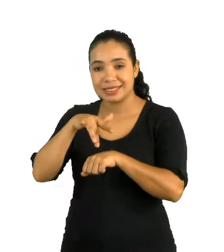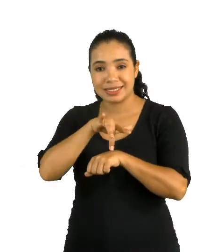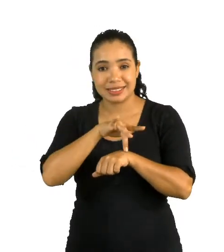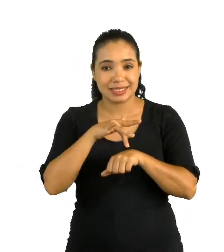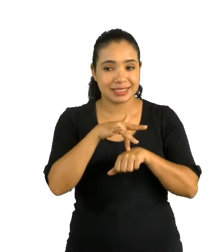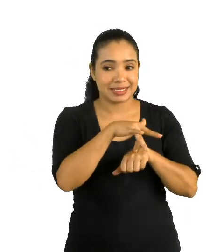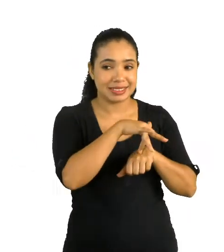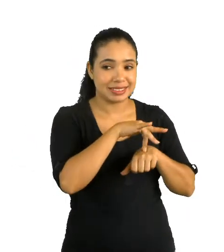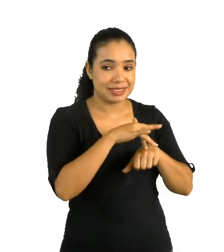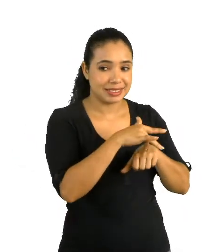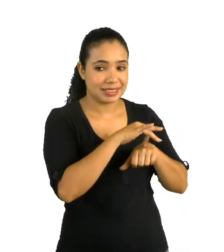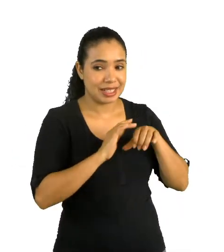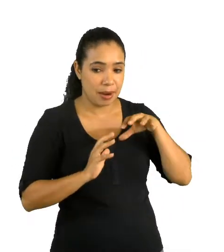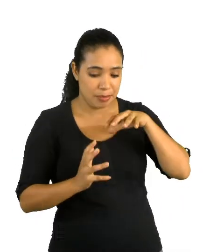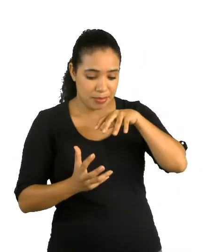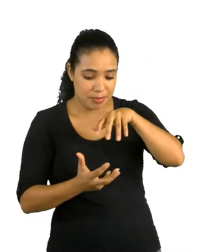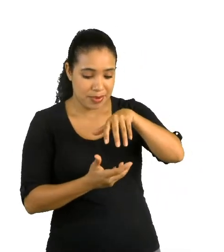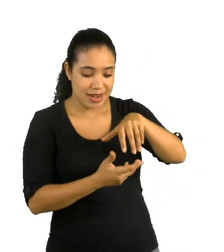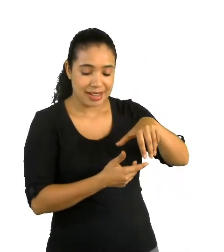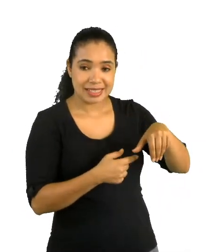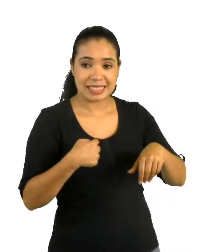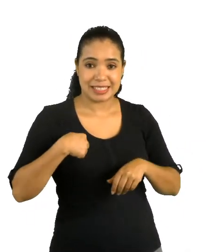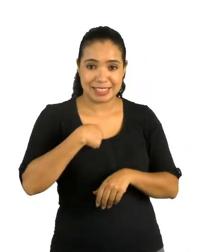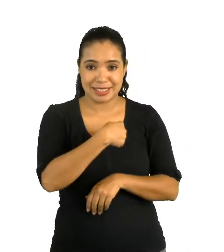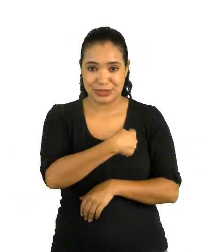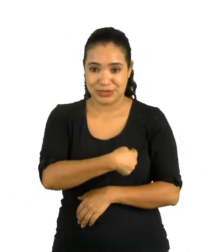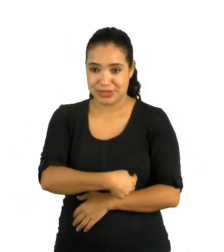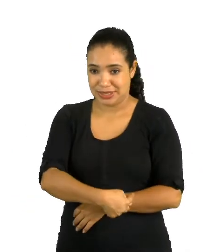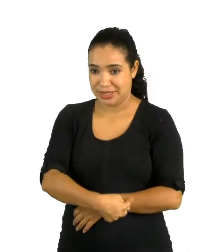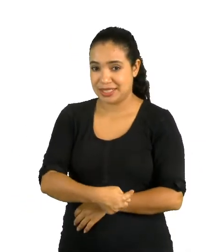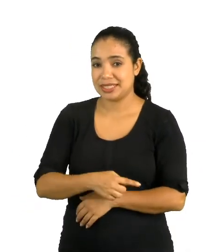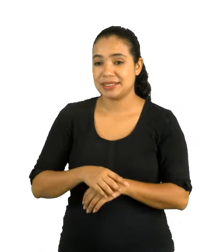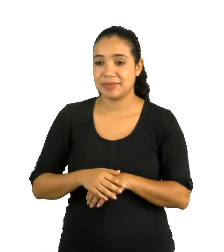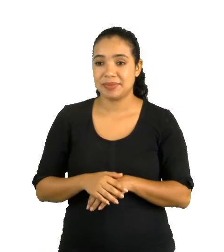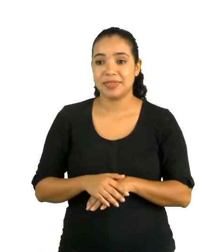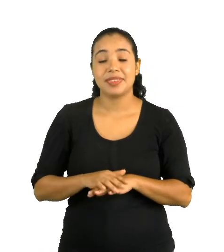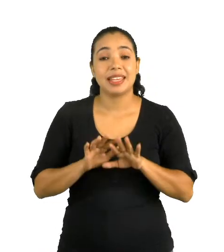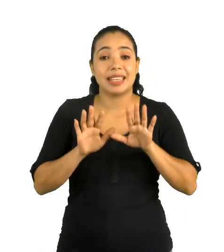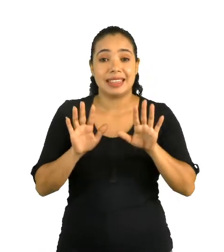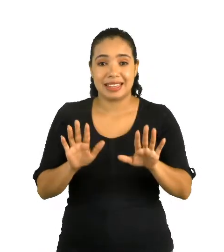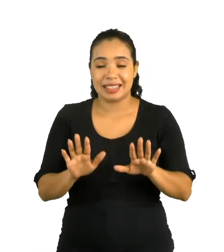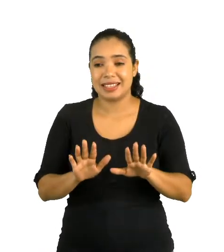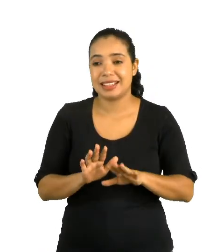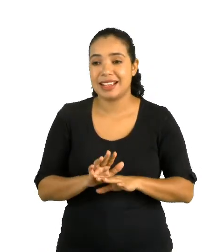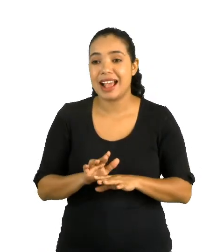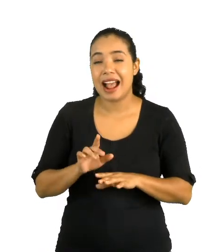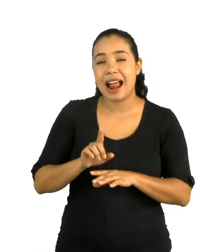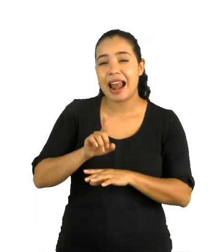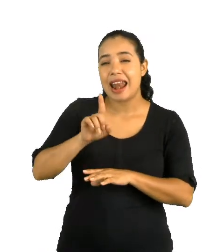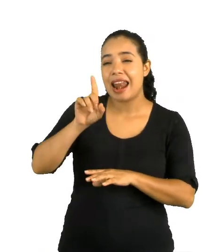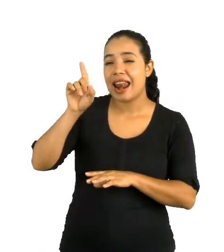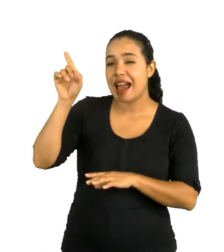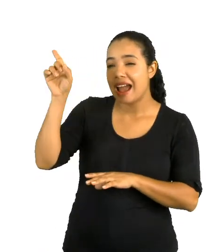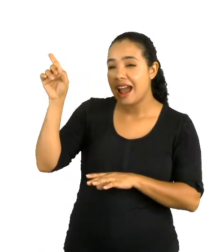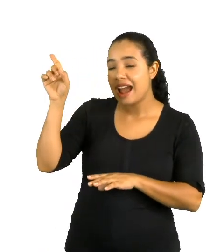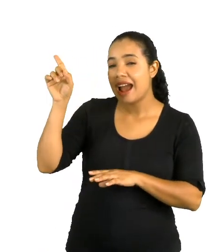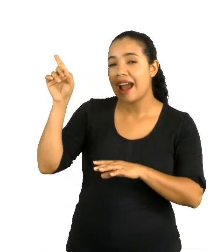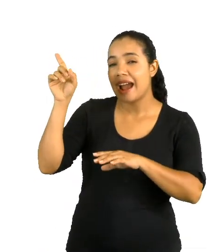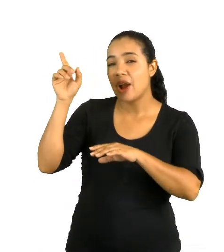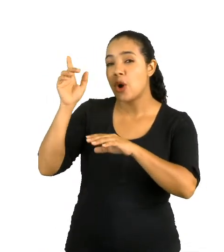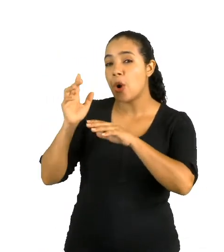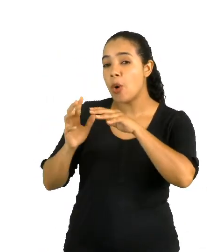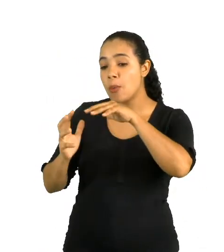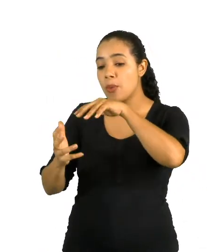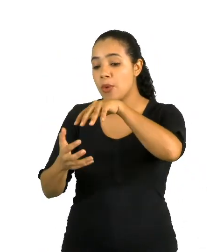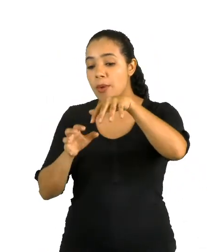bater na China. Enquanto isso, lá atrás, outros